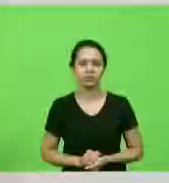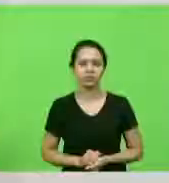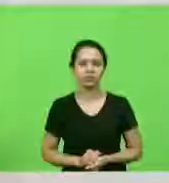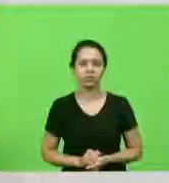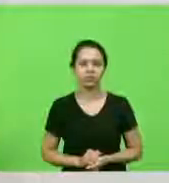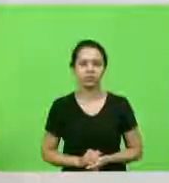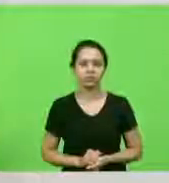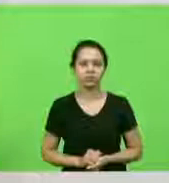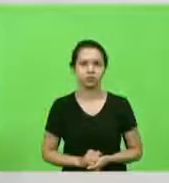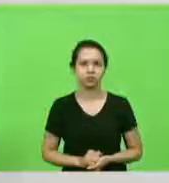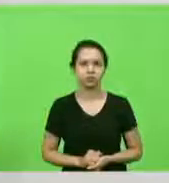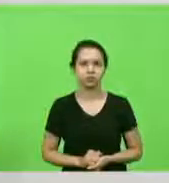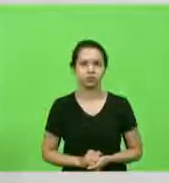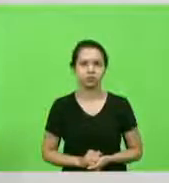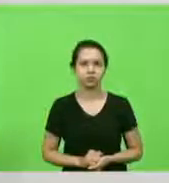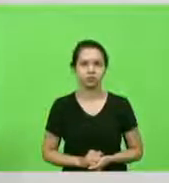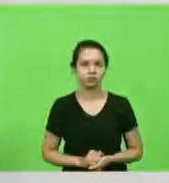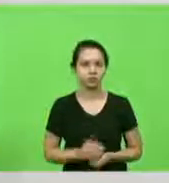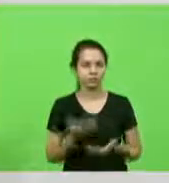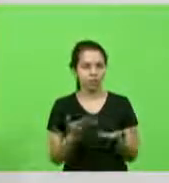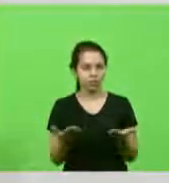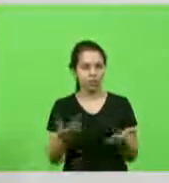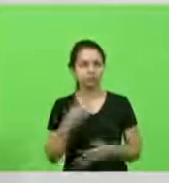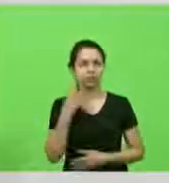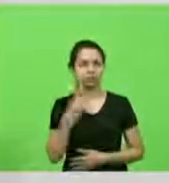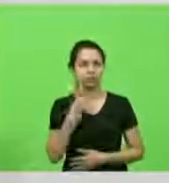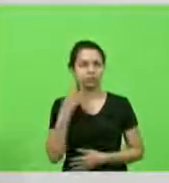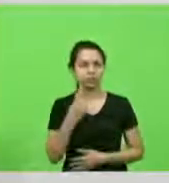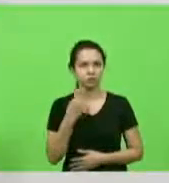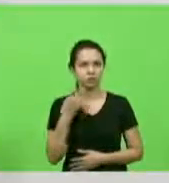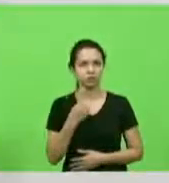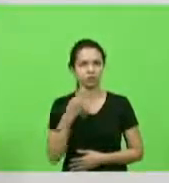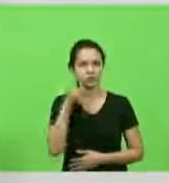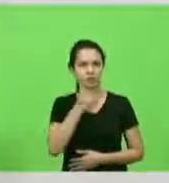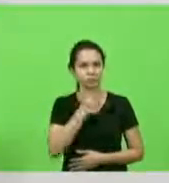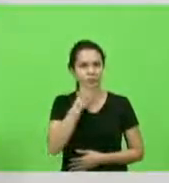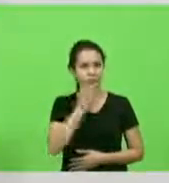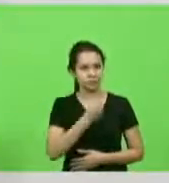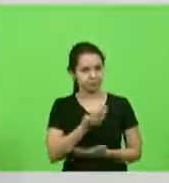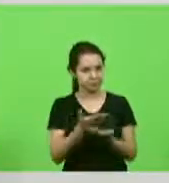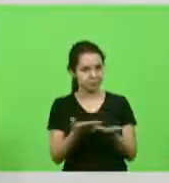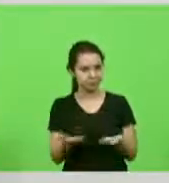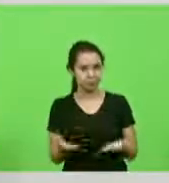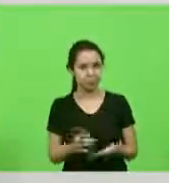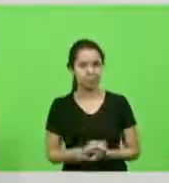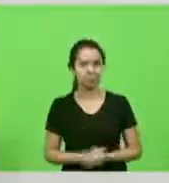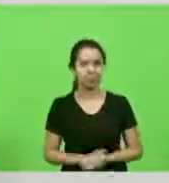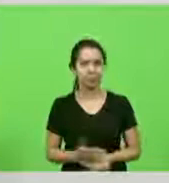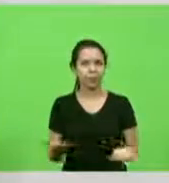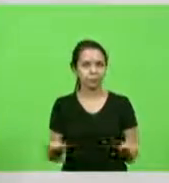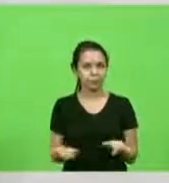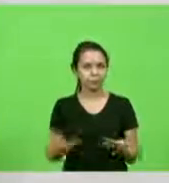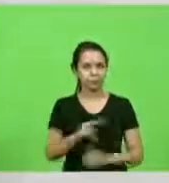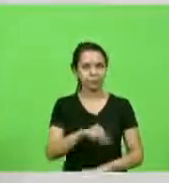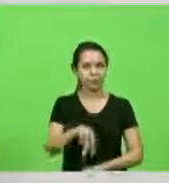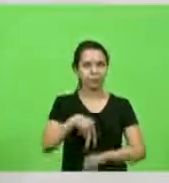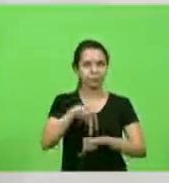senhores senhores deputados senhoras deputadas eu subo essa tribuna hoje